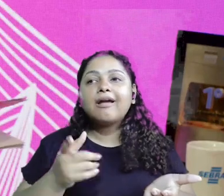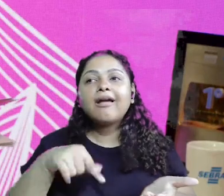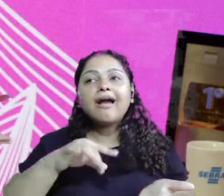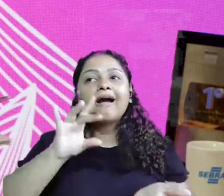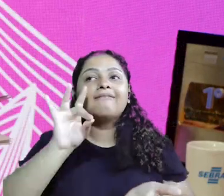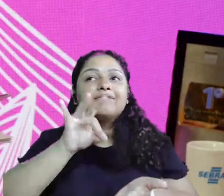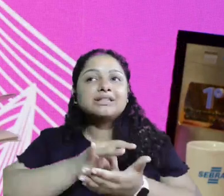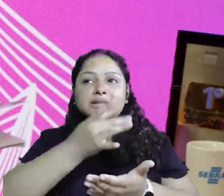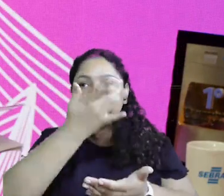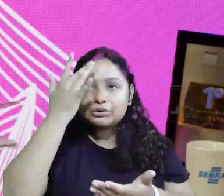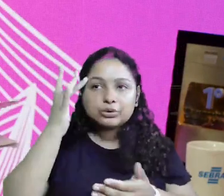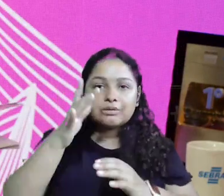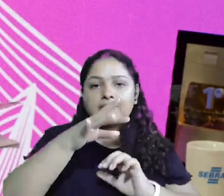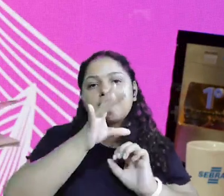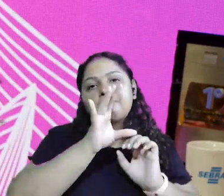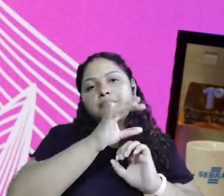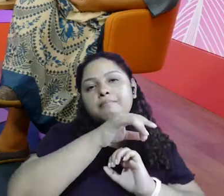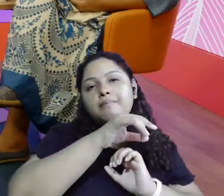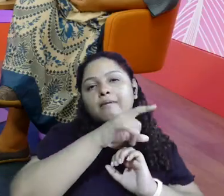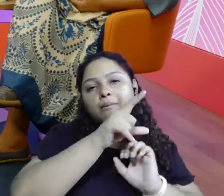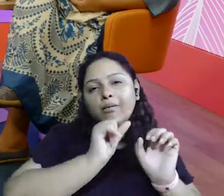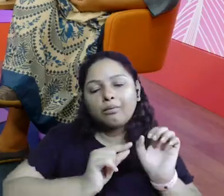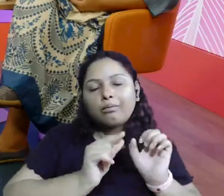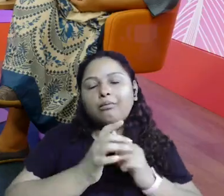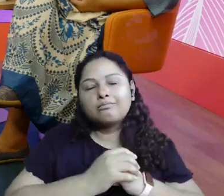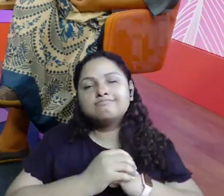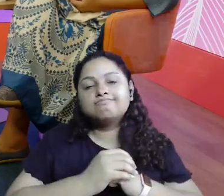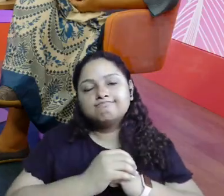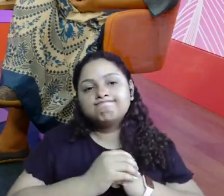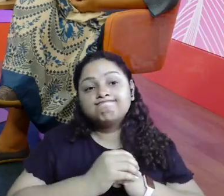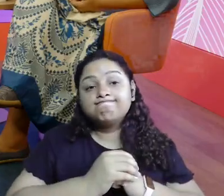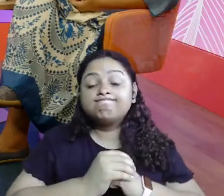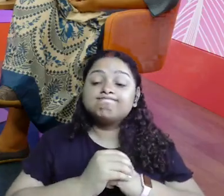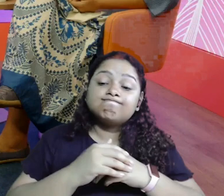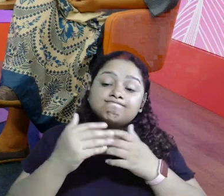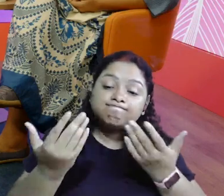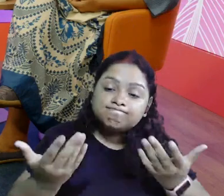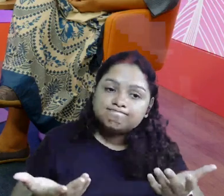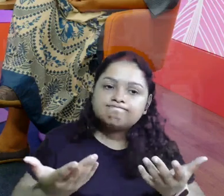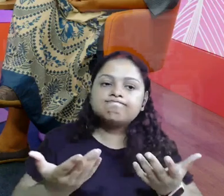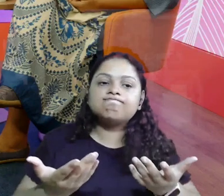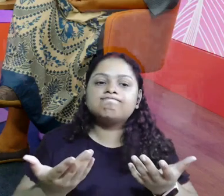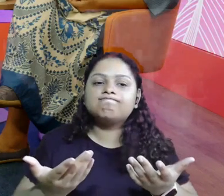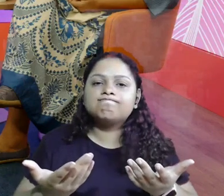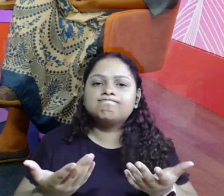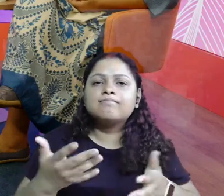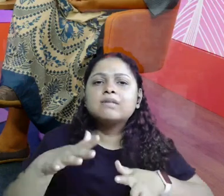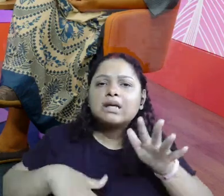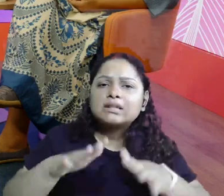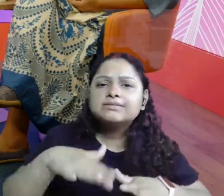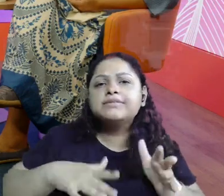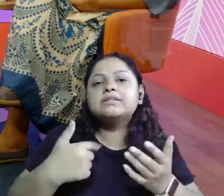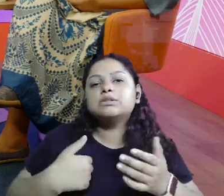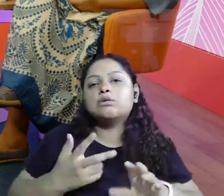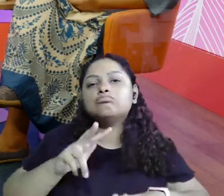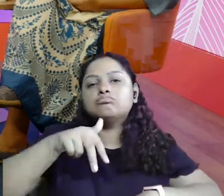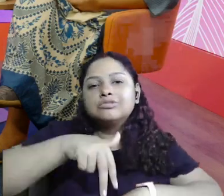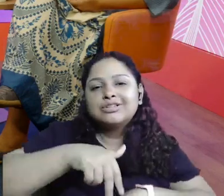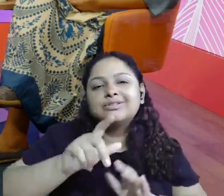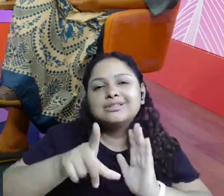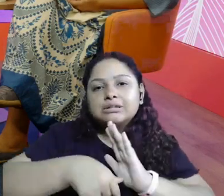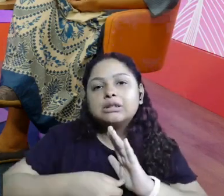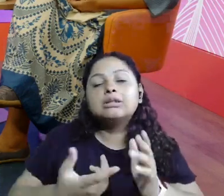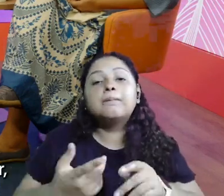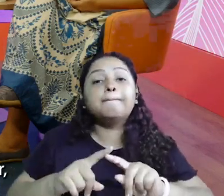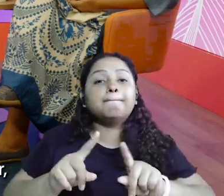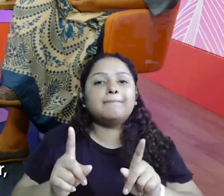vida real de quem empreende. Aninha, tirando assim, casos pontuais que ali, às vezes, eu chego mais